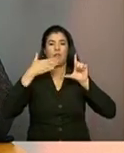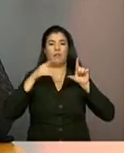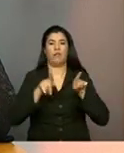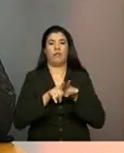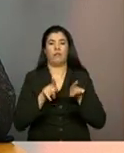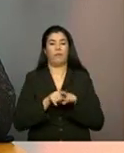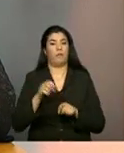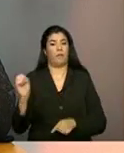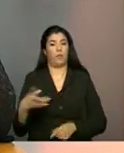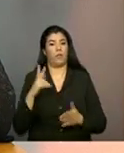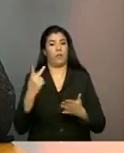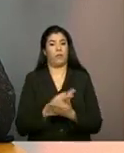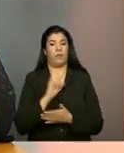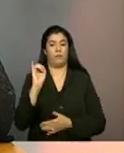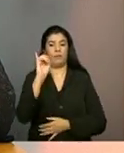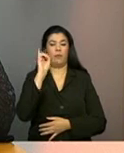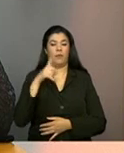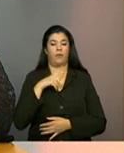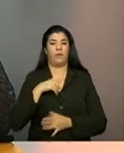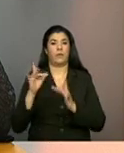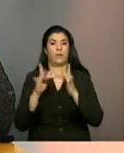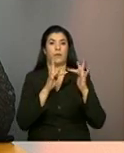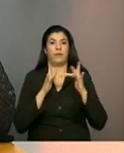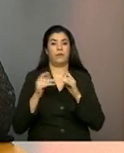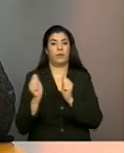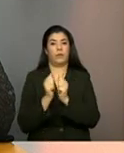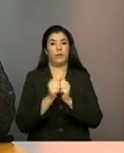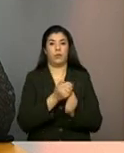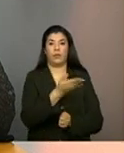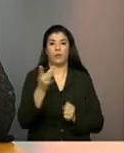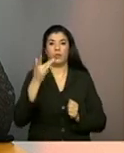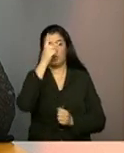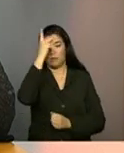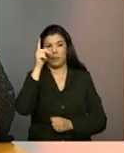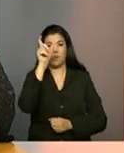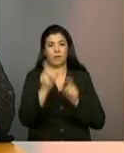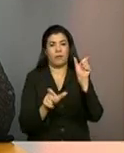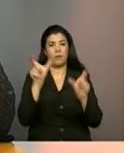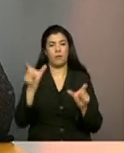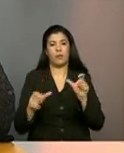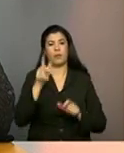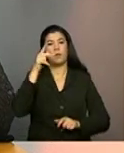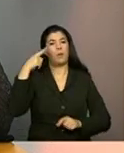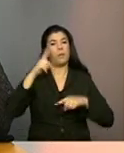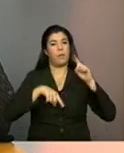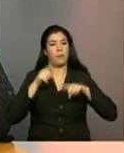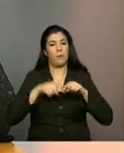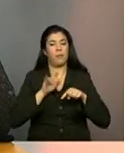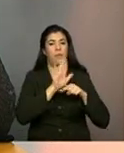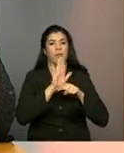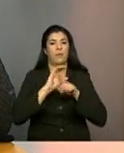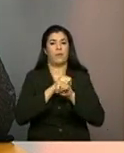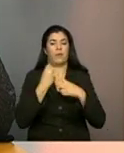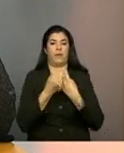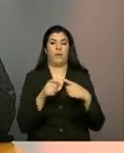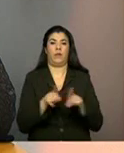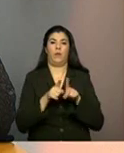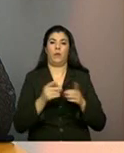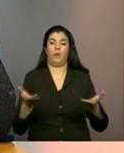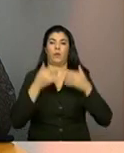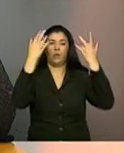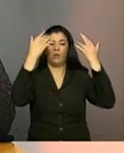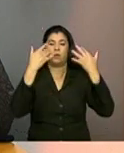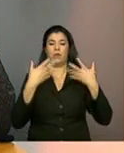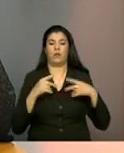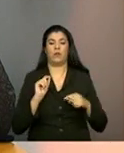um momento tão importante de interlocução com o público, com os operadores da política de assistência social, hoje falando